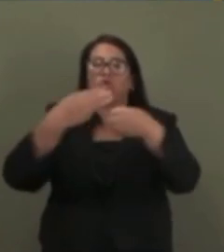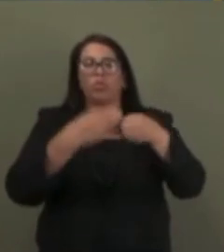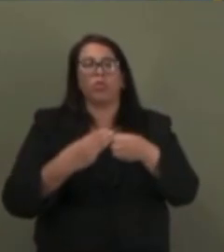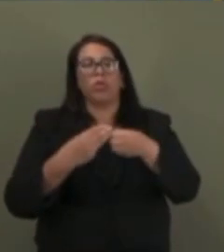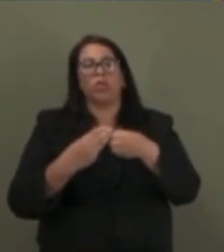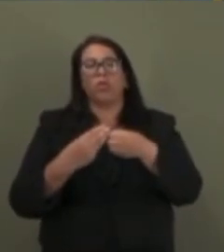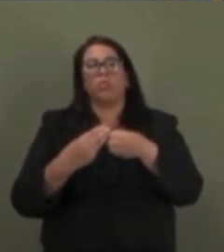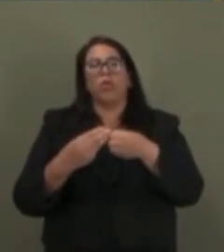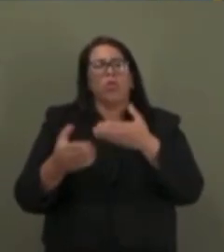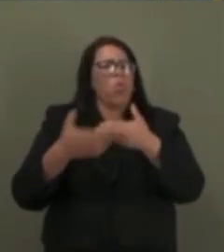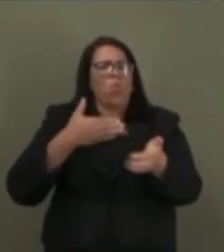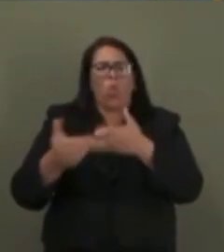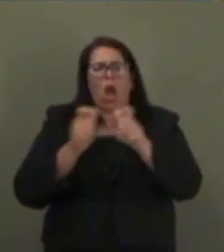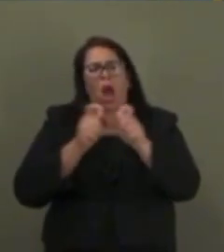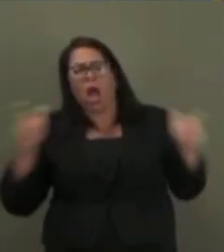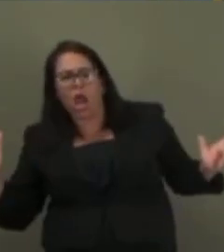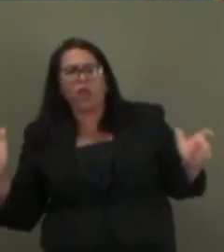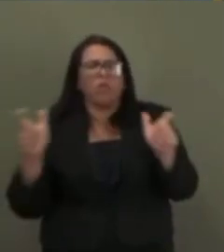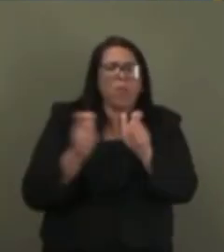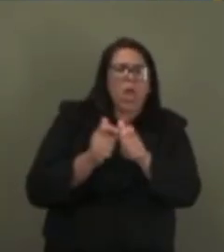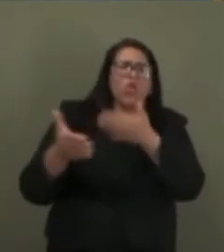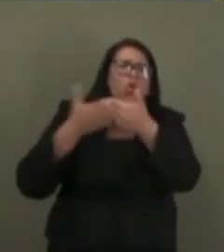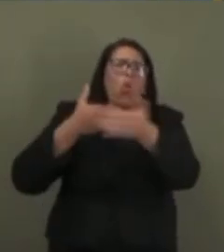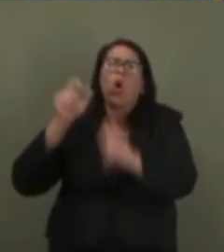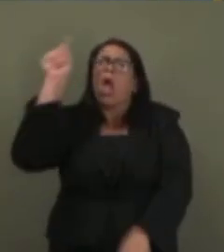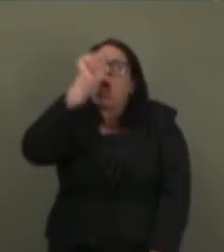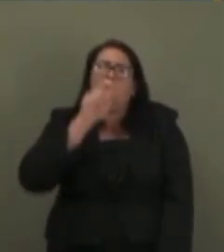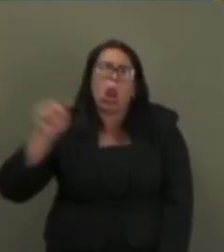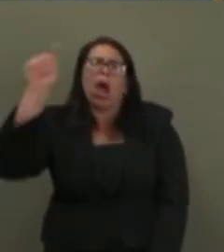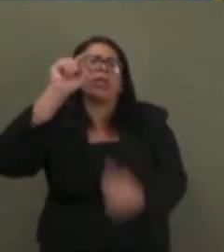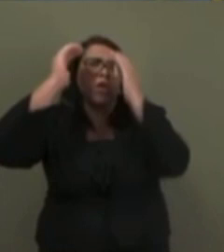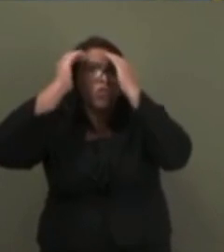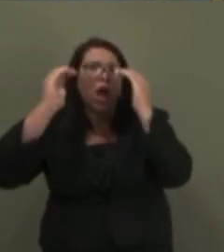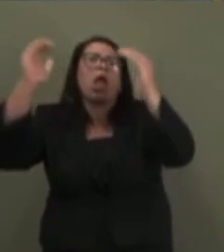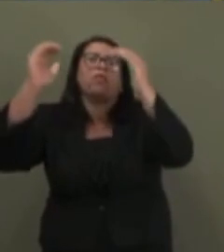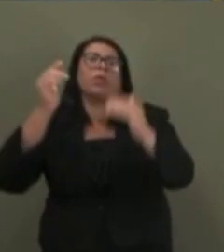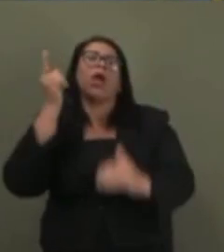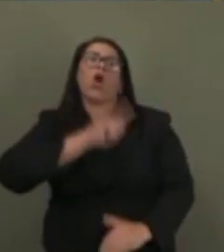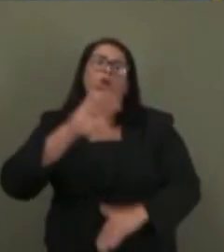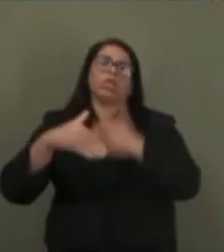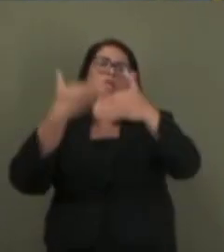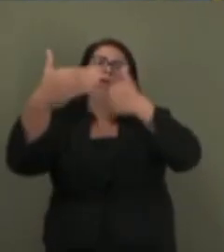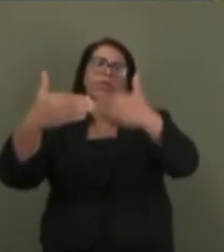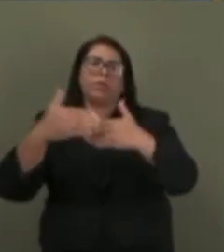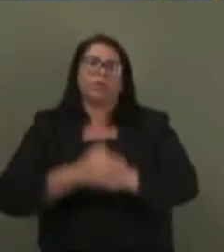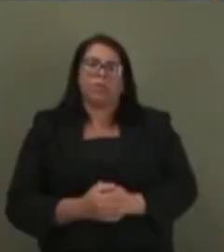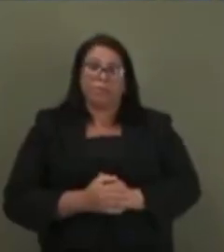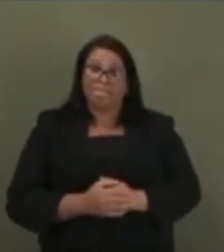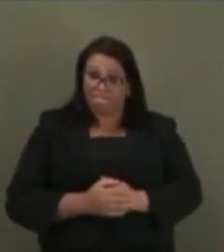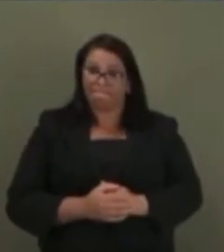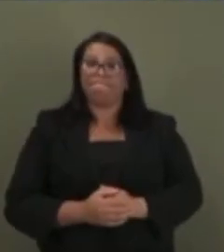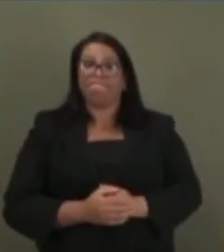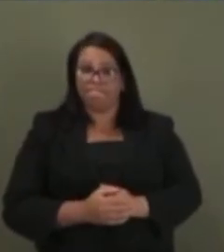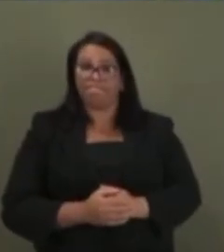independente de seu tamanho ou localização, sejam beneficiados e possam crescer. Quero aproveitar